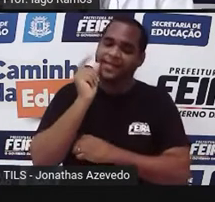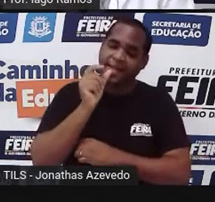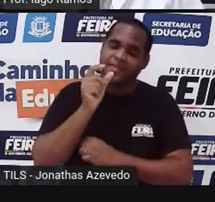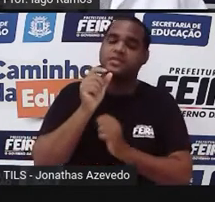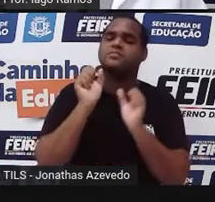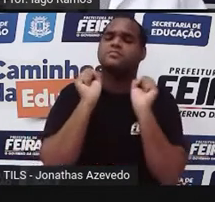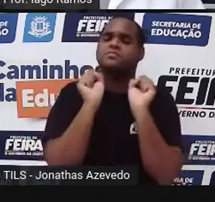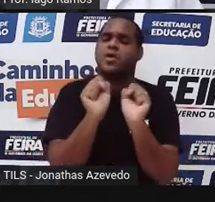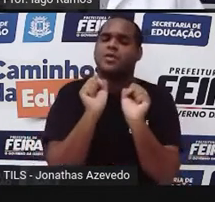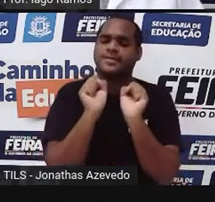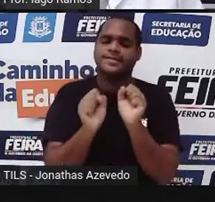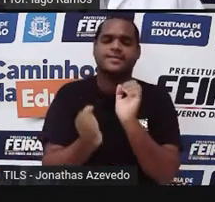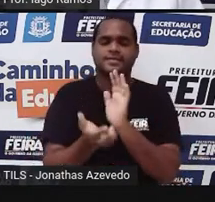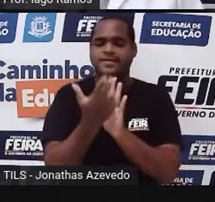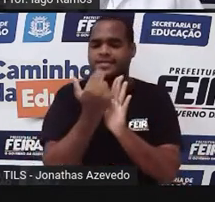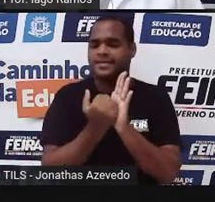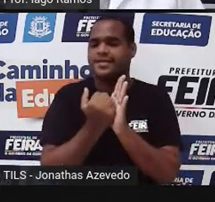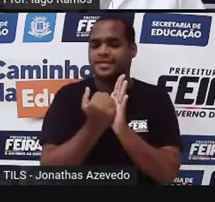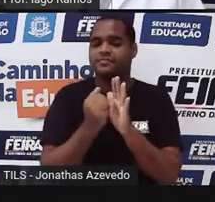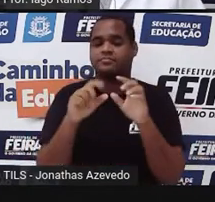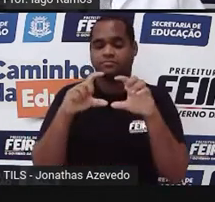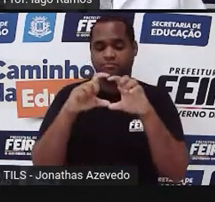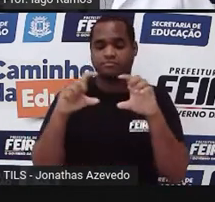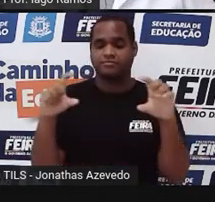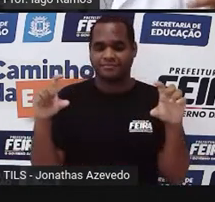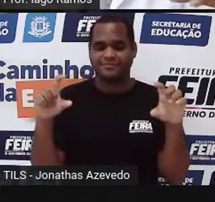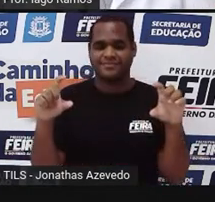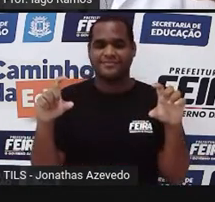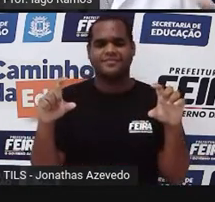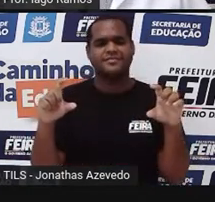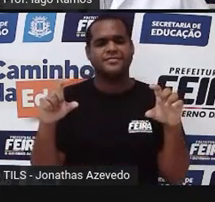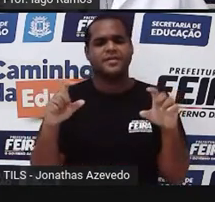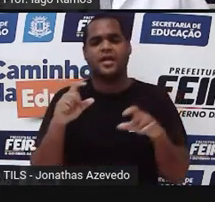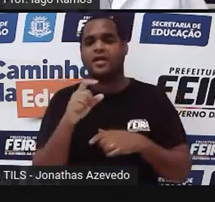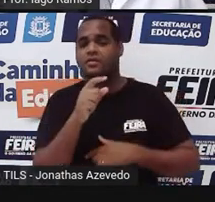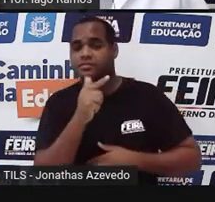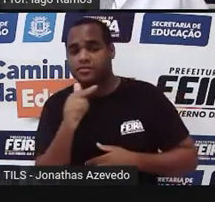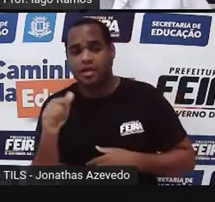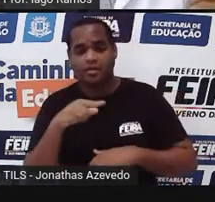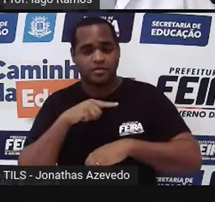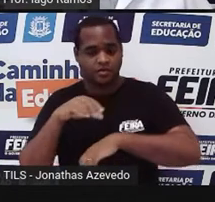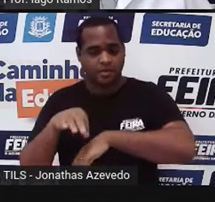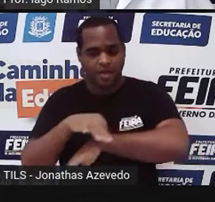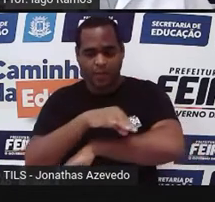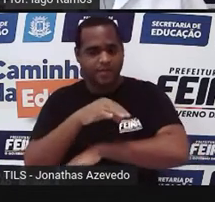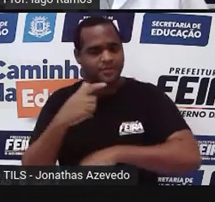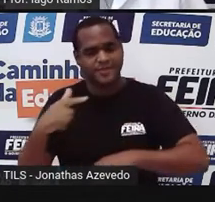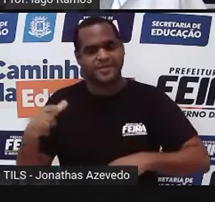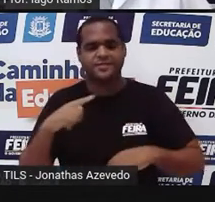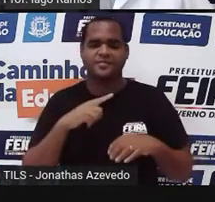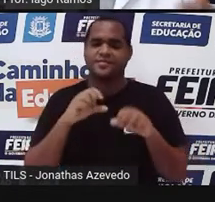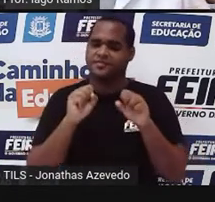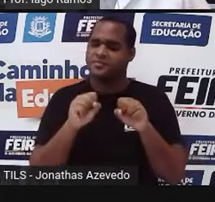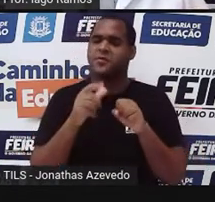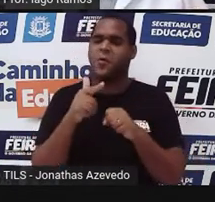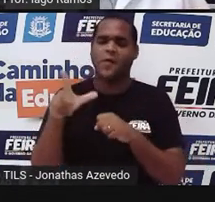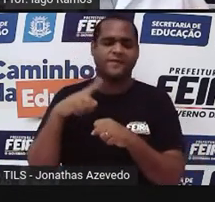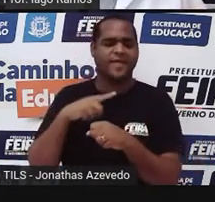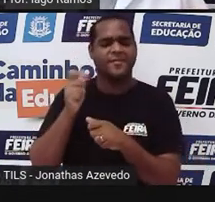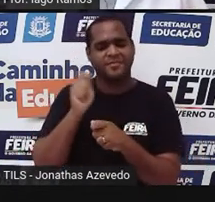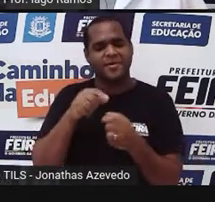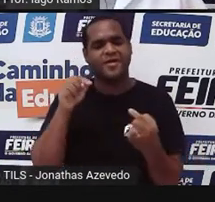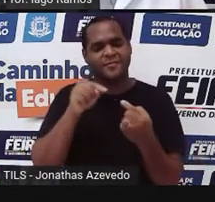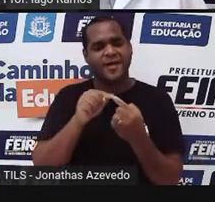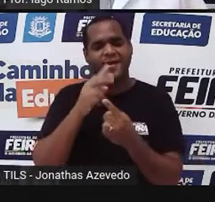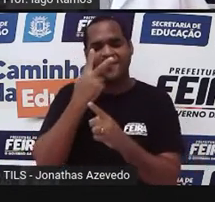desenhe um retângulo, tá? Caso você não tenha aí uma régua por perto, você pode usar algo que funcione